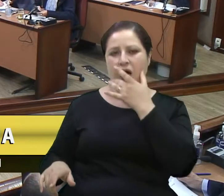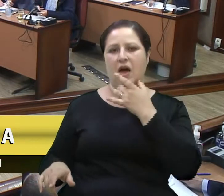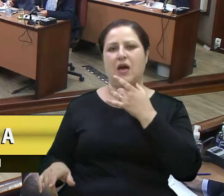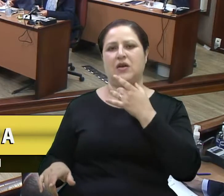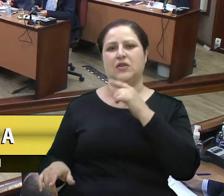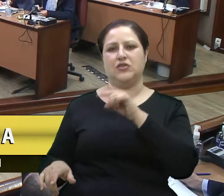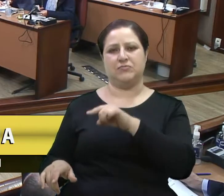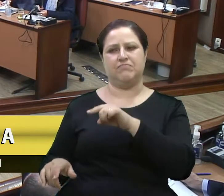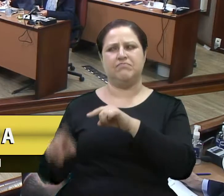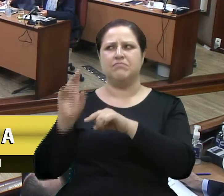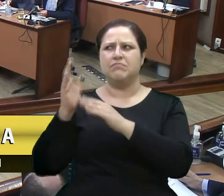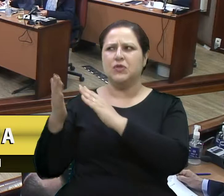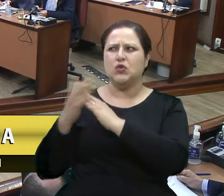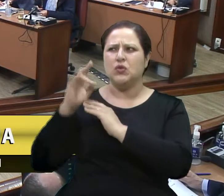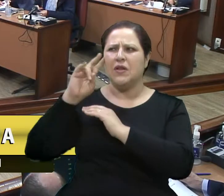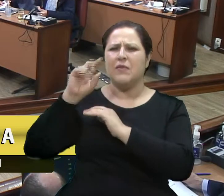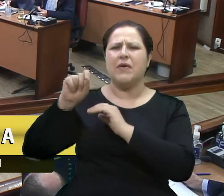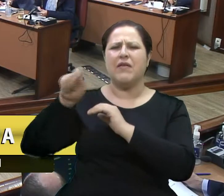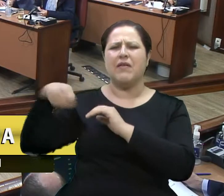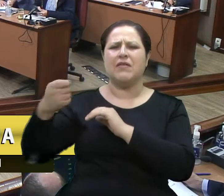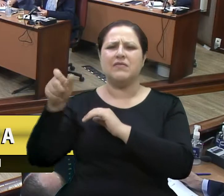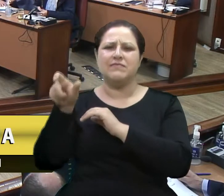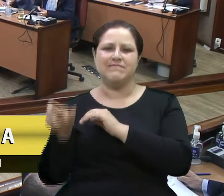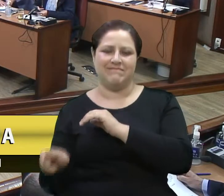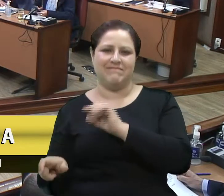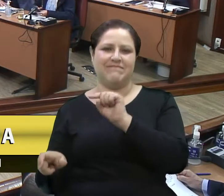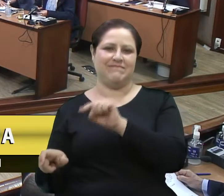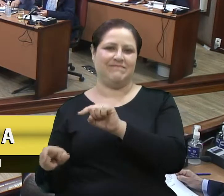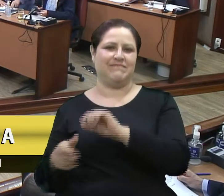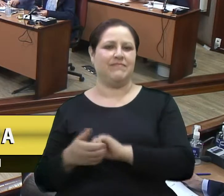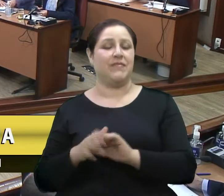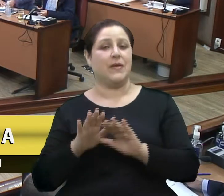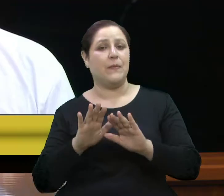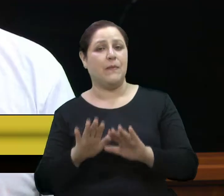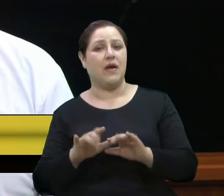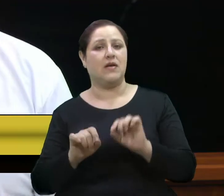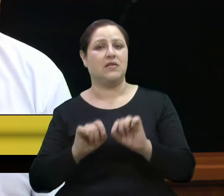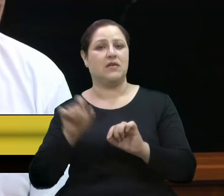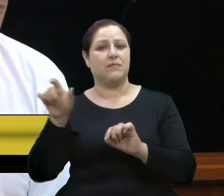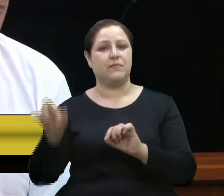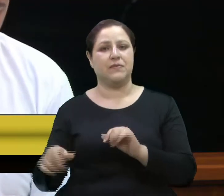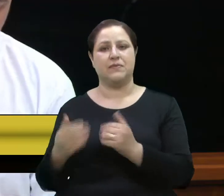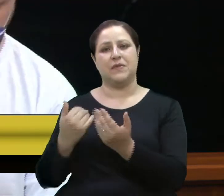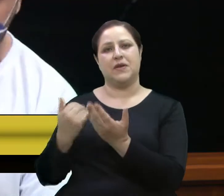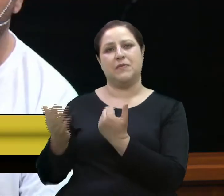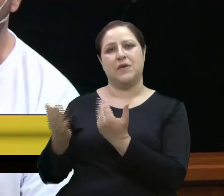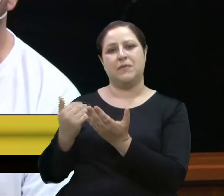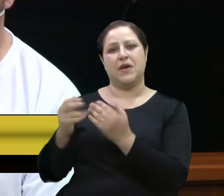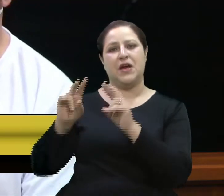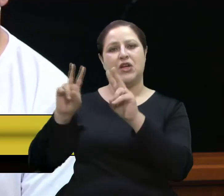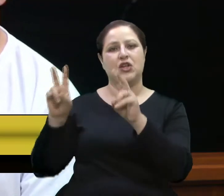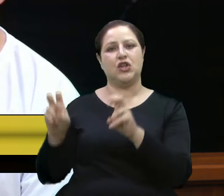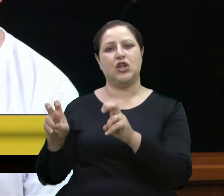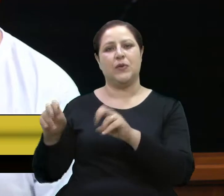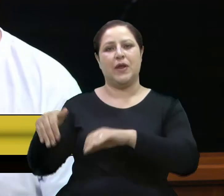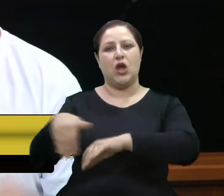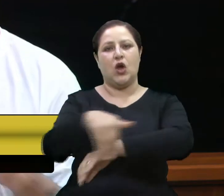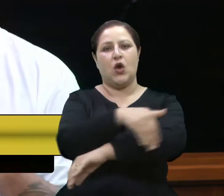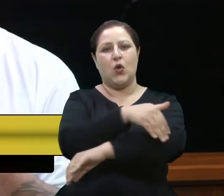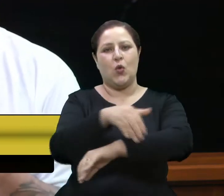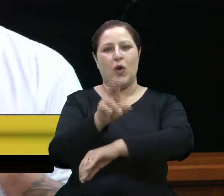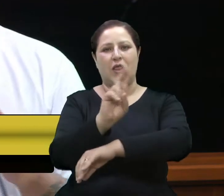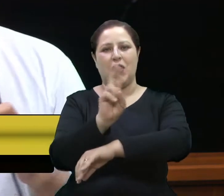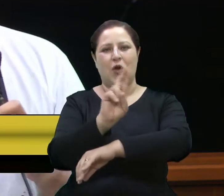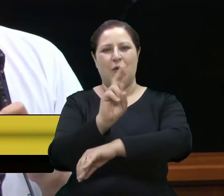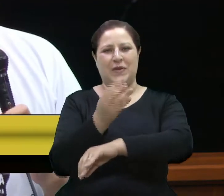me ajudem a lembrar quem foi, mas com esse vereador a gente falava sobre a questão das ruas, da nomeação de ruas,